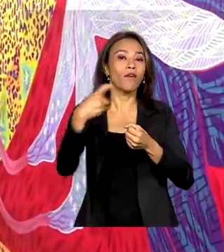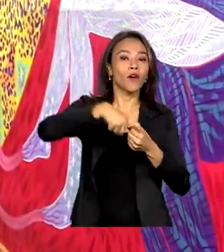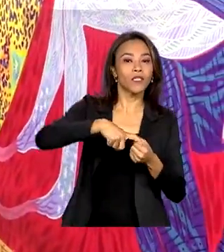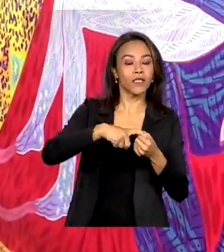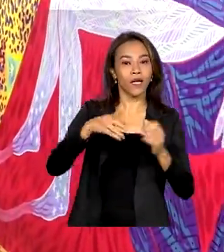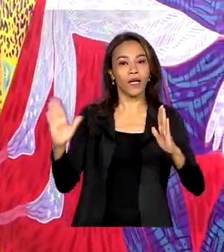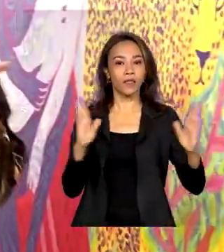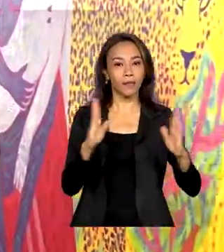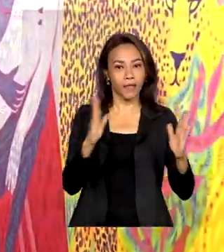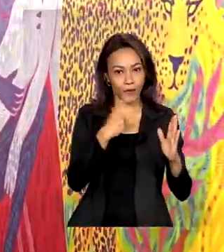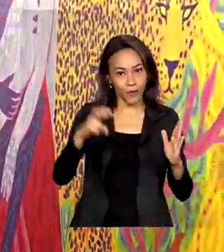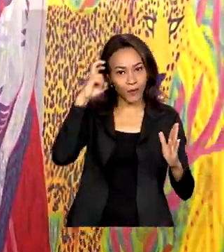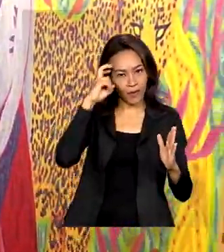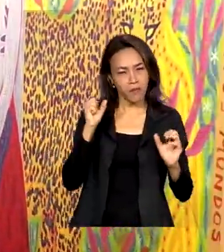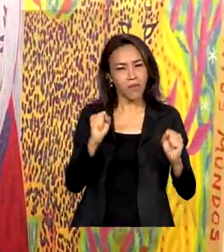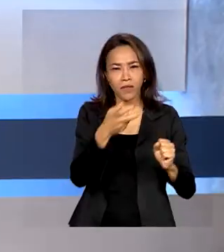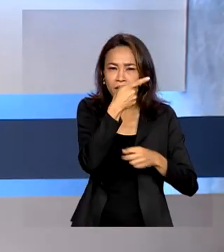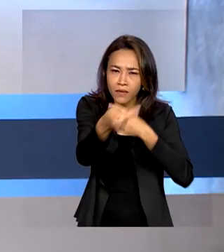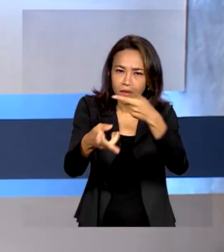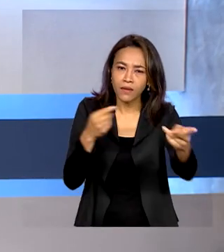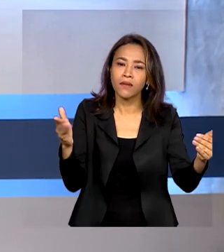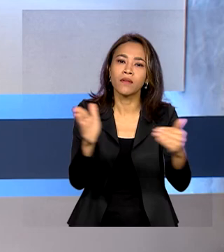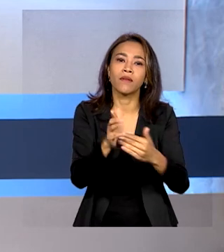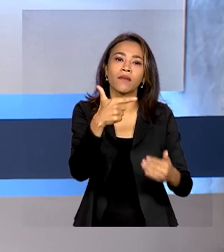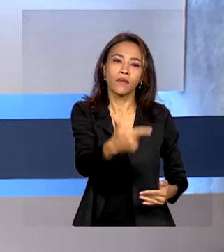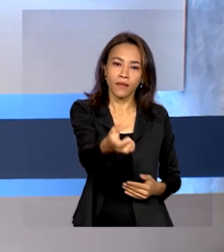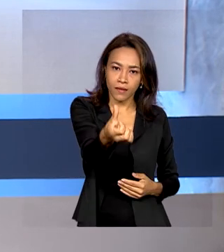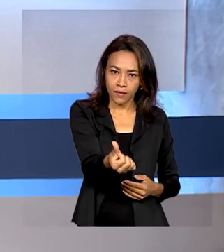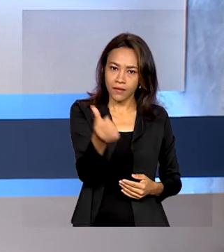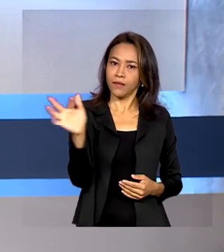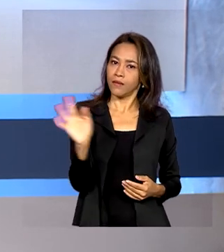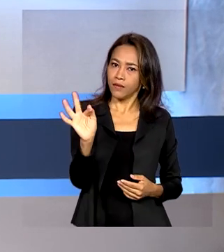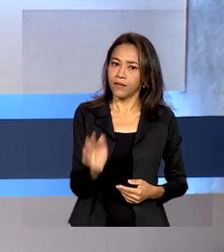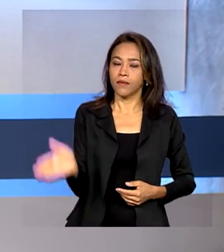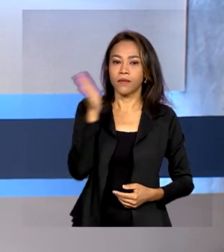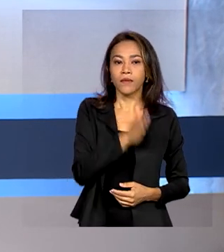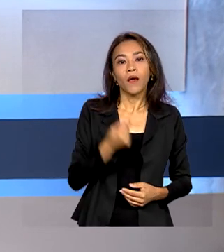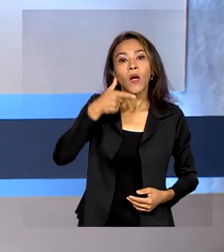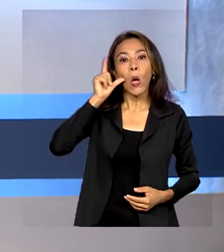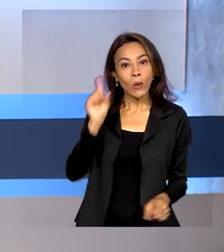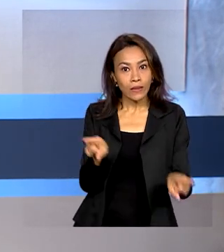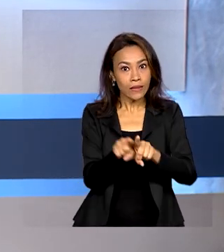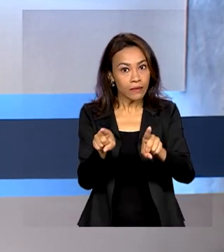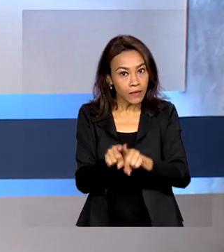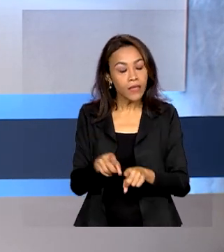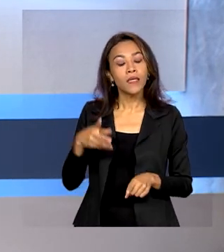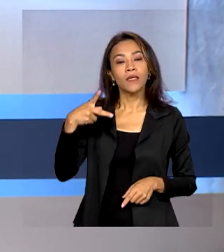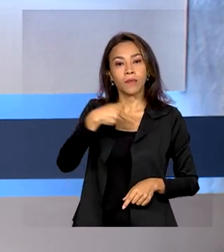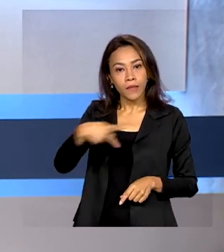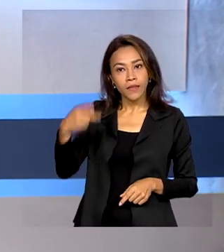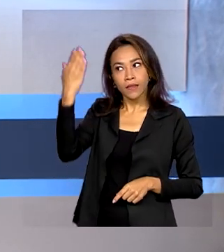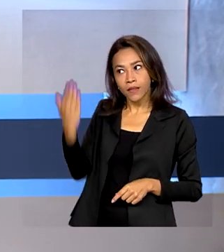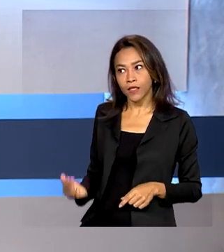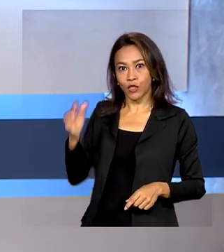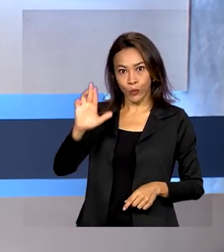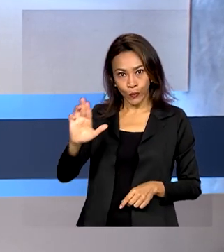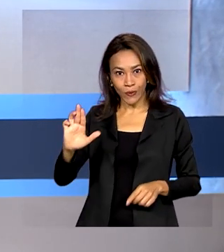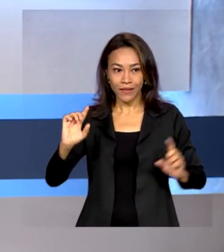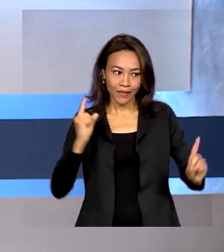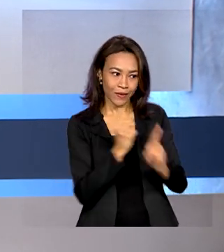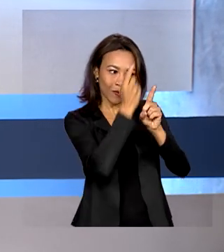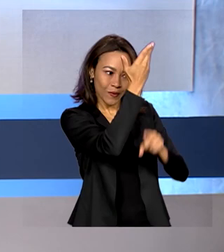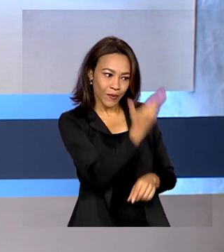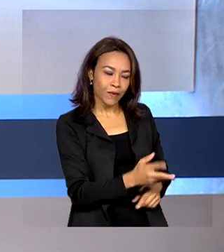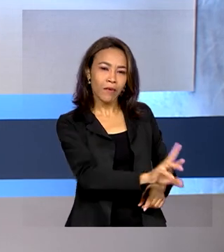visitada até 26 de fevereiro. E ontem, também, o presidente Lula se reuniu com a chanceler francesa que